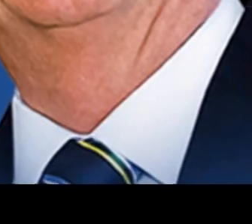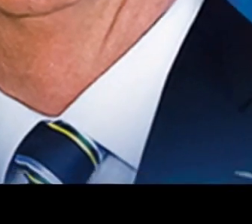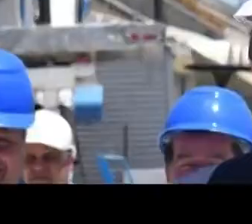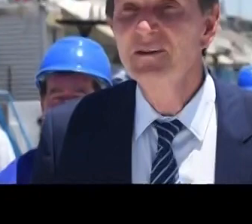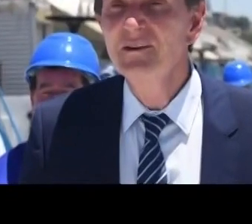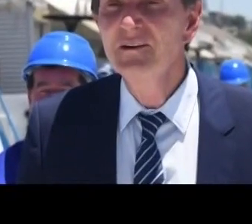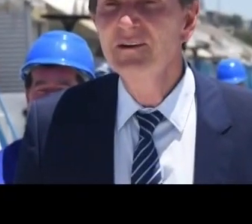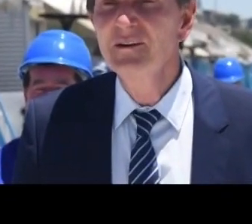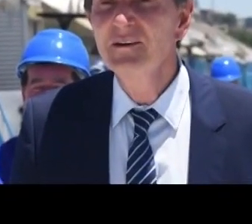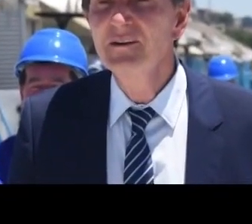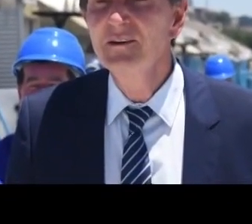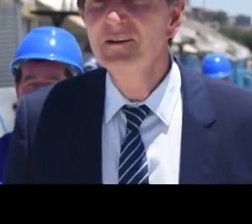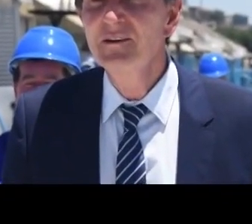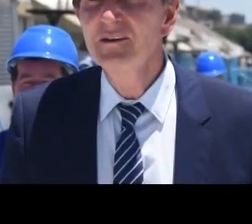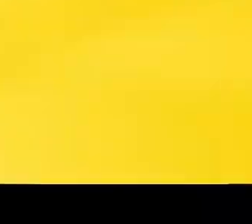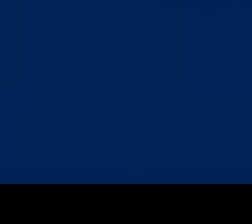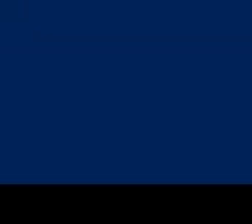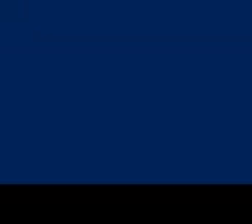Vote Crivella.